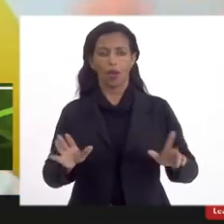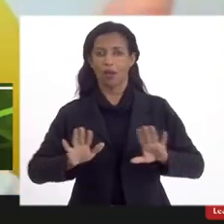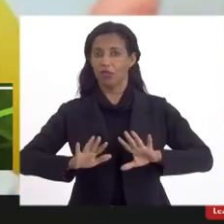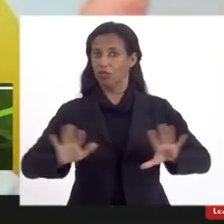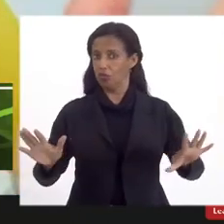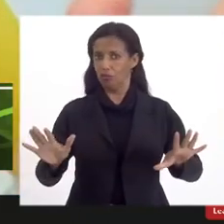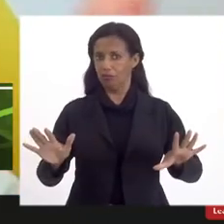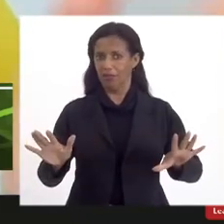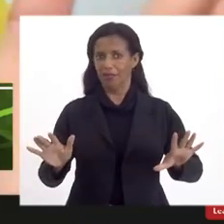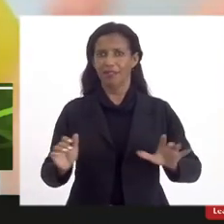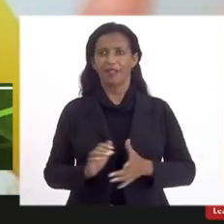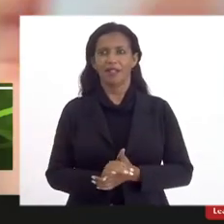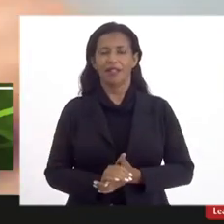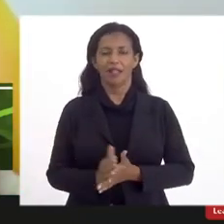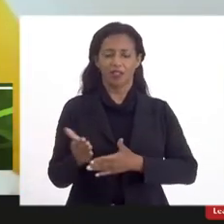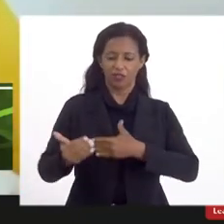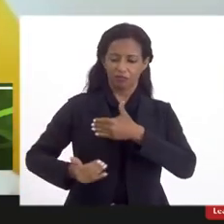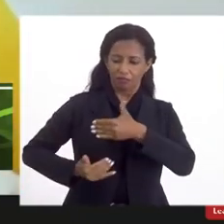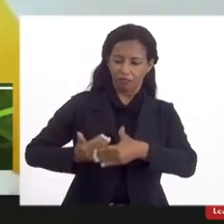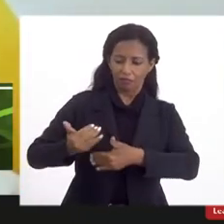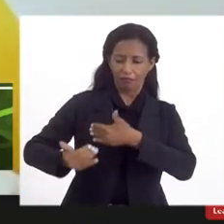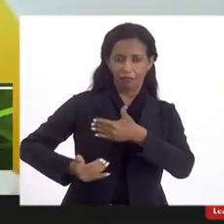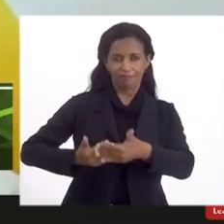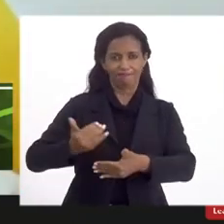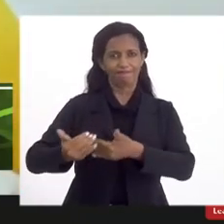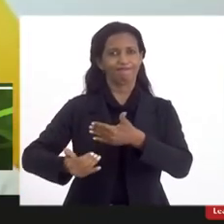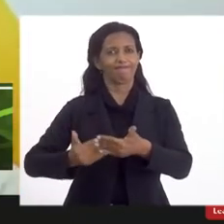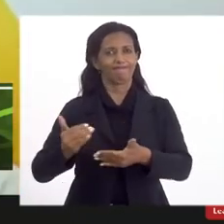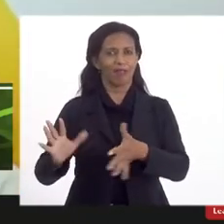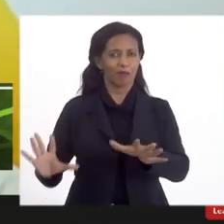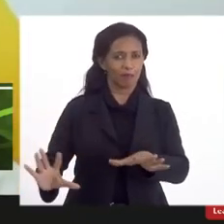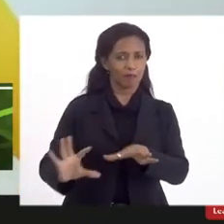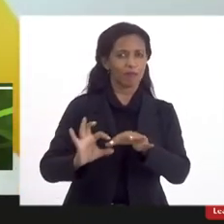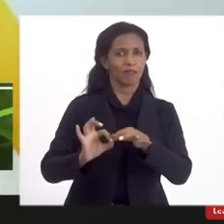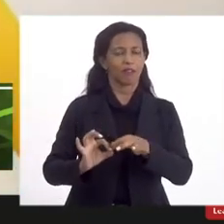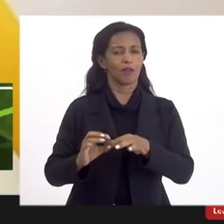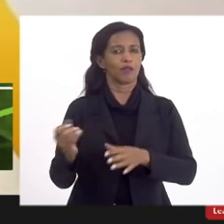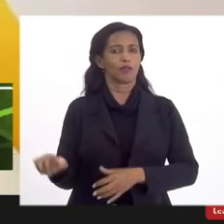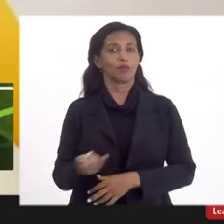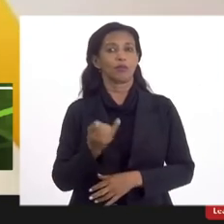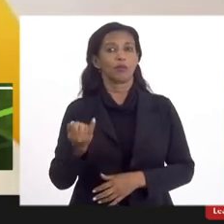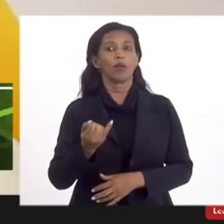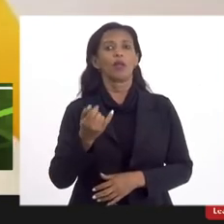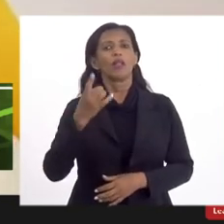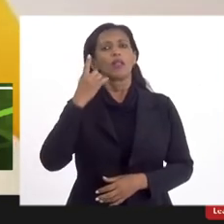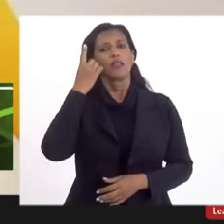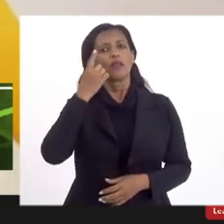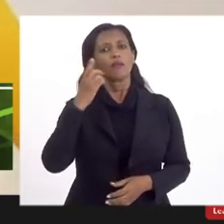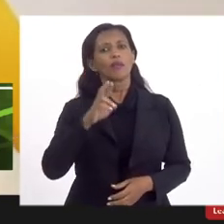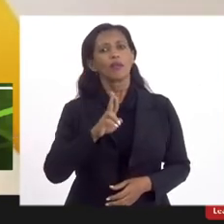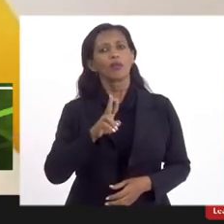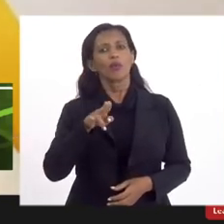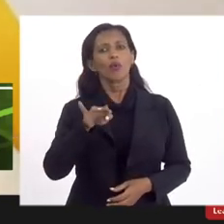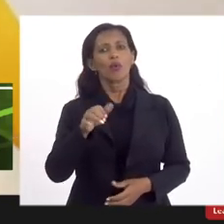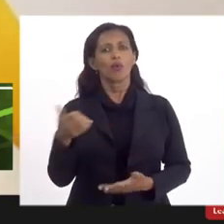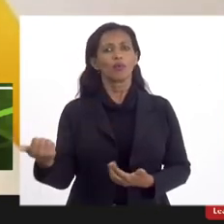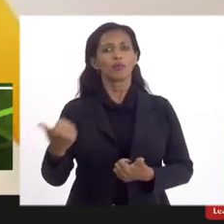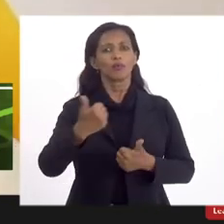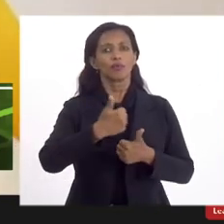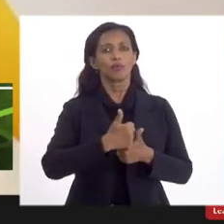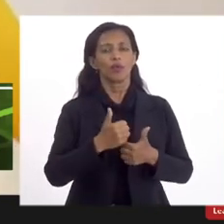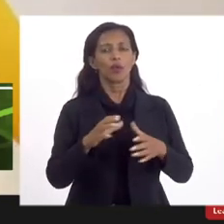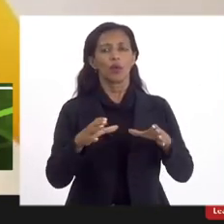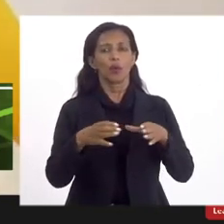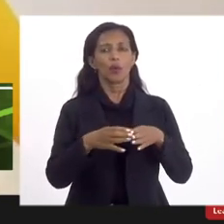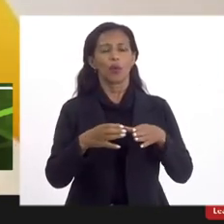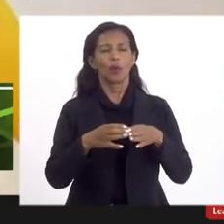brutais e caminhar no sentido da isonomia é fundamental o deputado Rubens Bom Tempo que está aqui representando o presidente da Comissão de